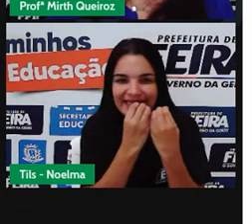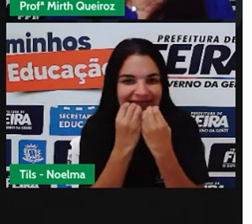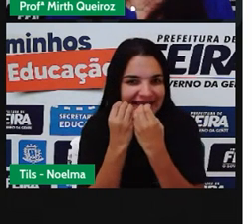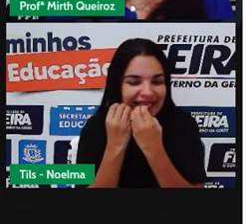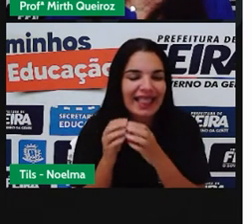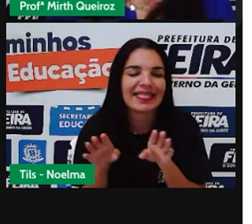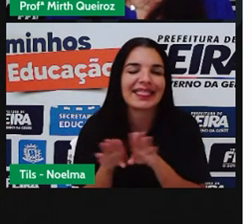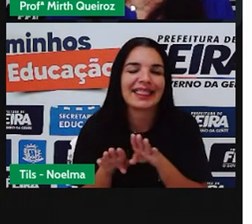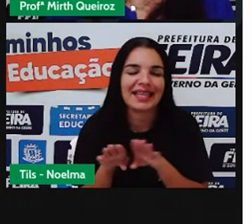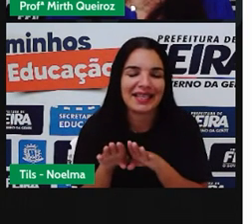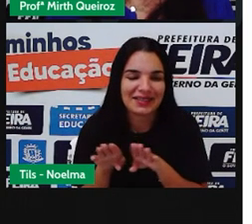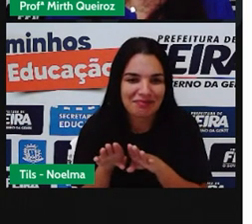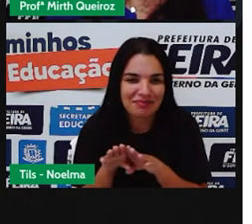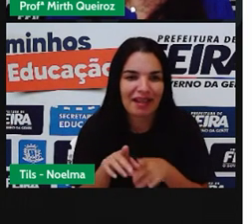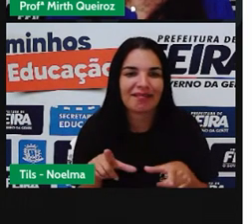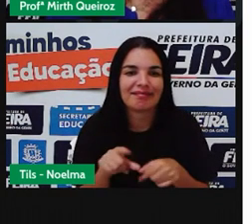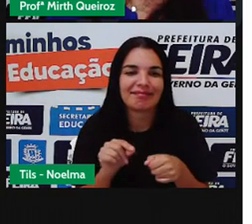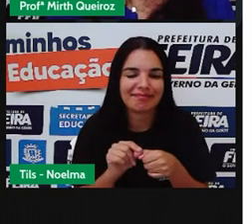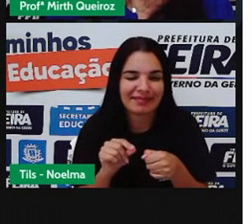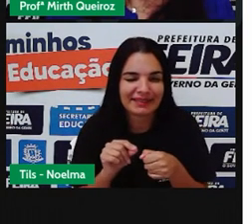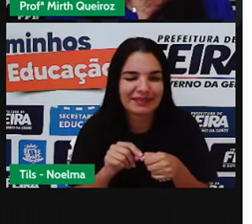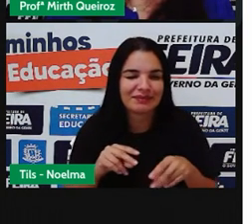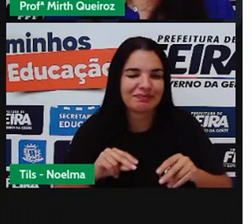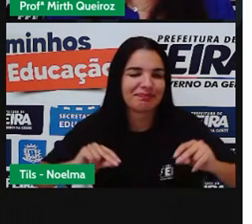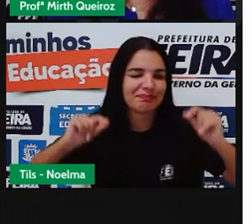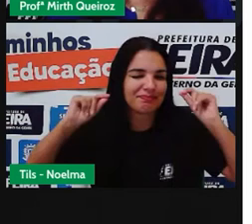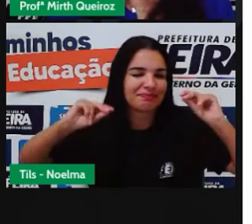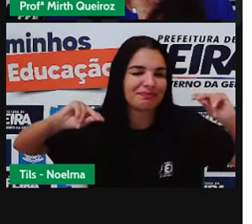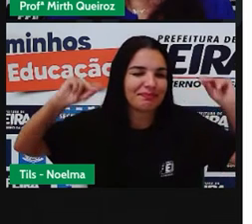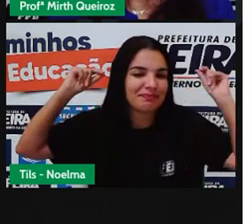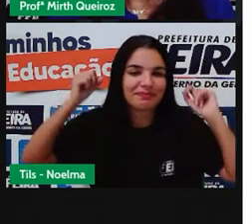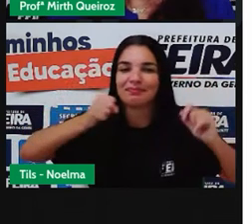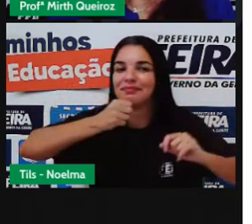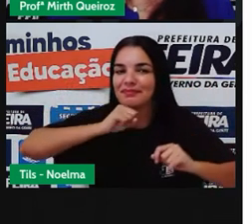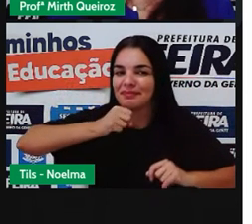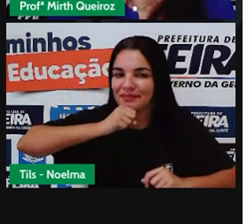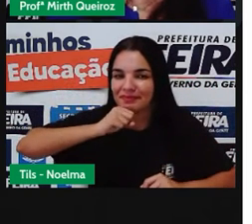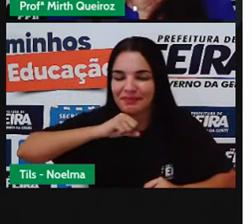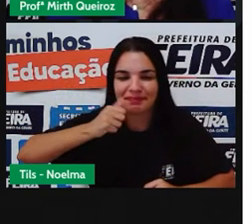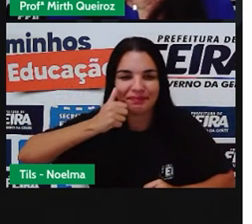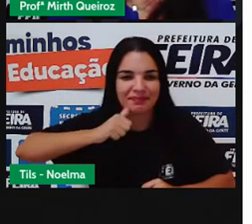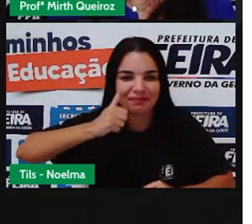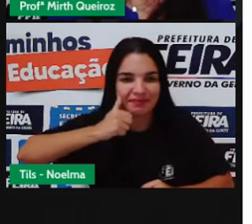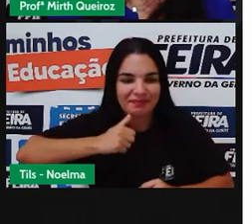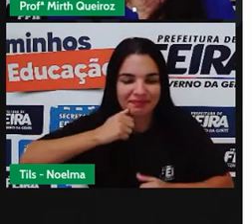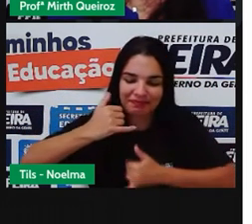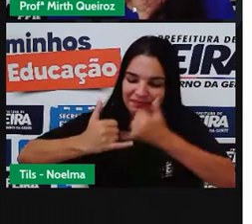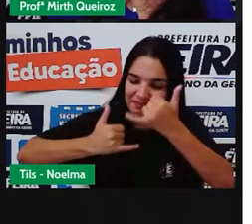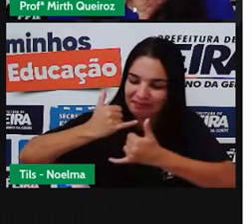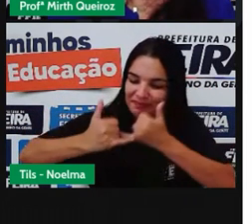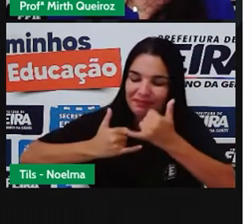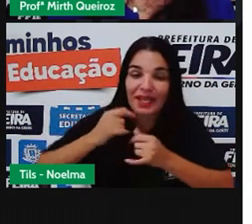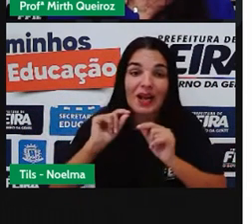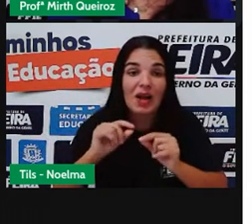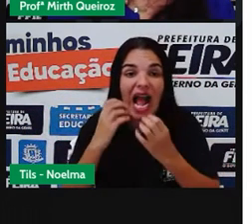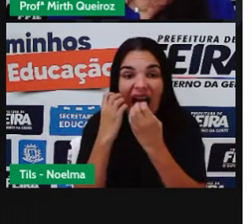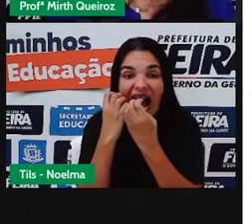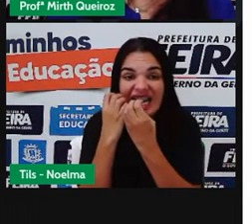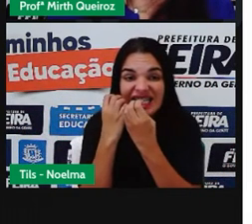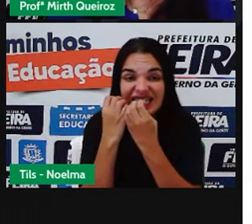fez parte aí Da infância de muitos dos nossos avós Com o sabudo de milho